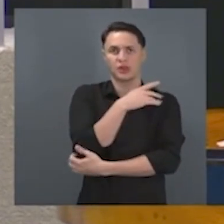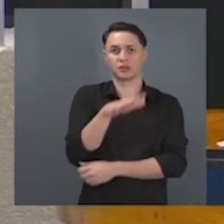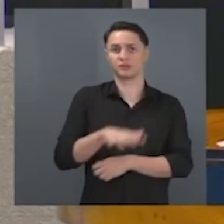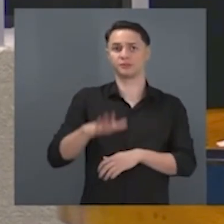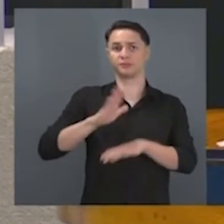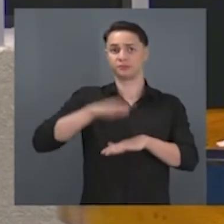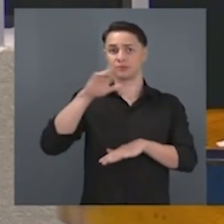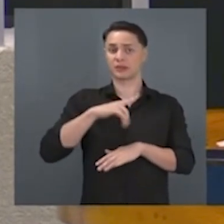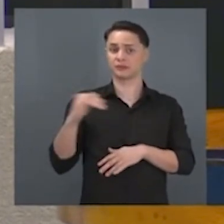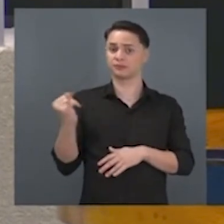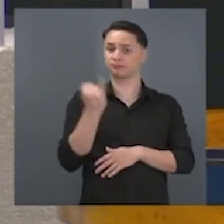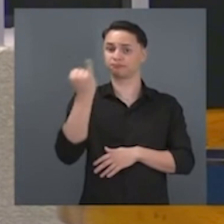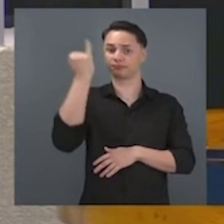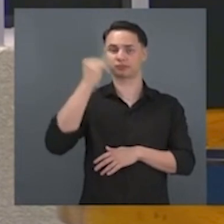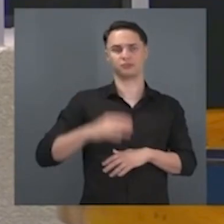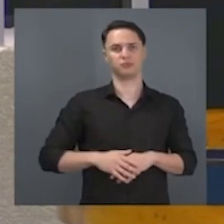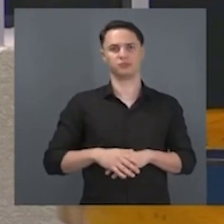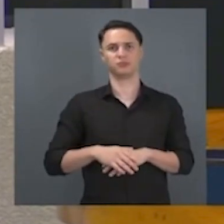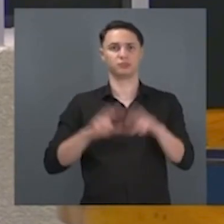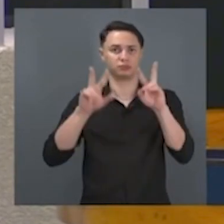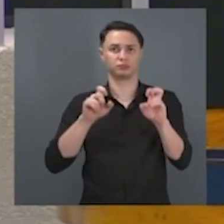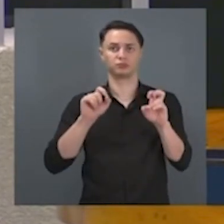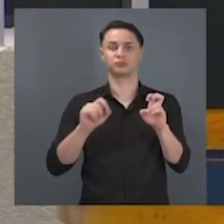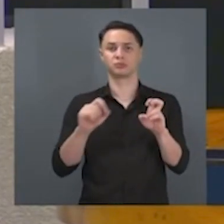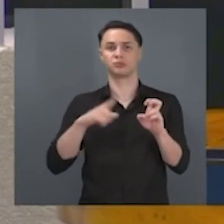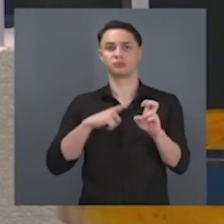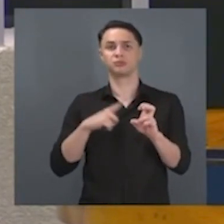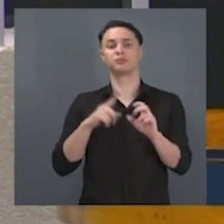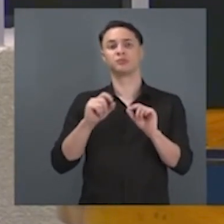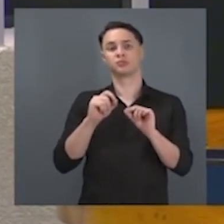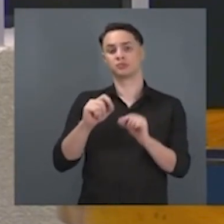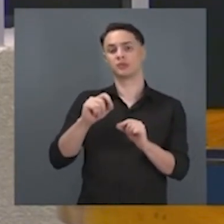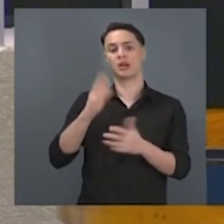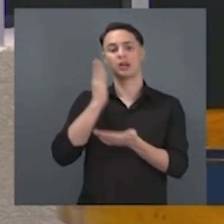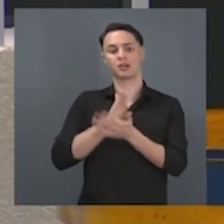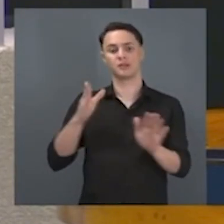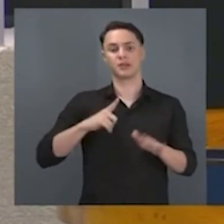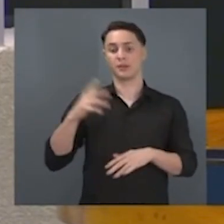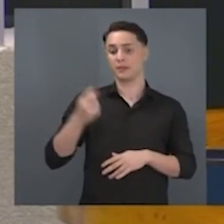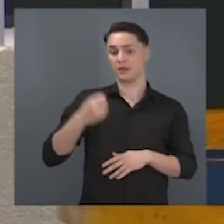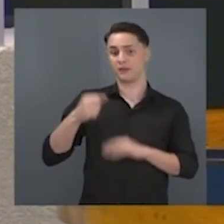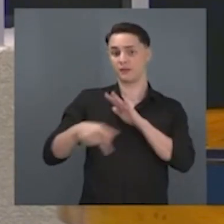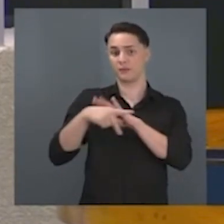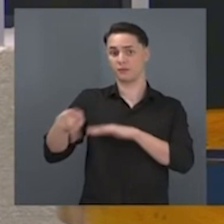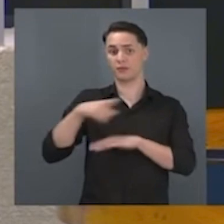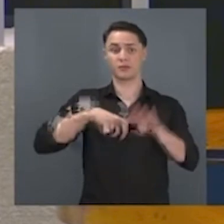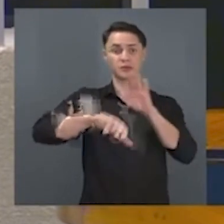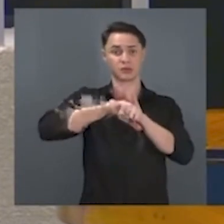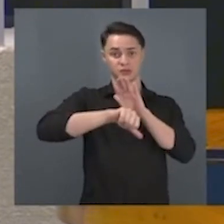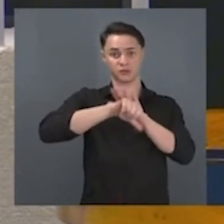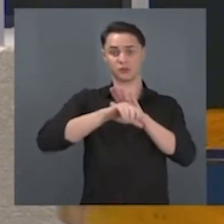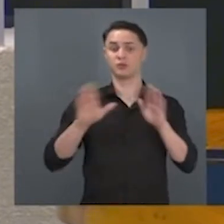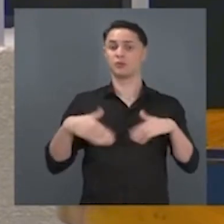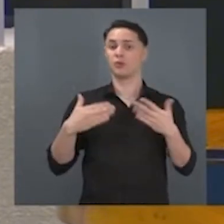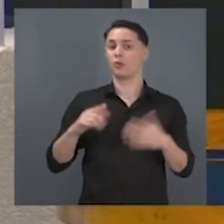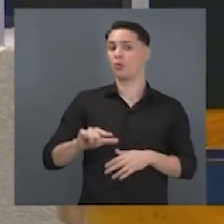importava nessa questão de acabar com benefícios para criminosos. Outra questão,